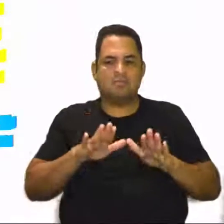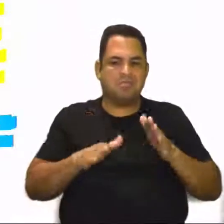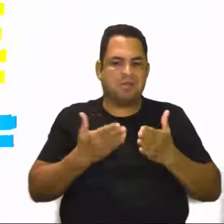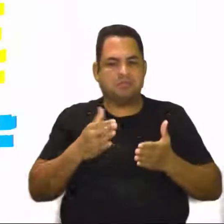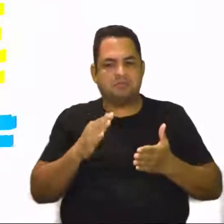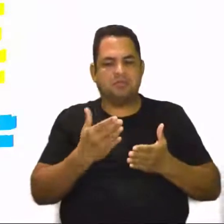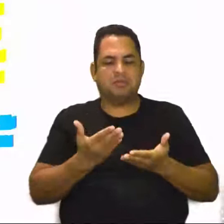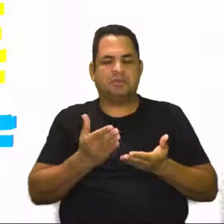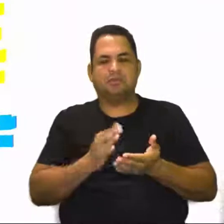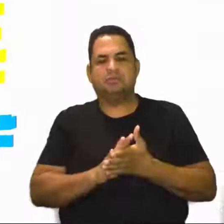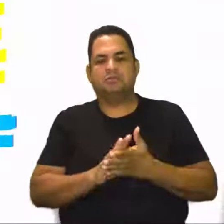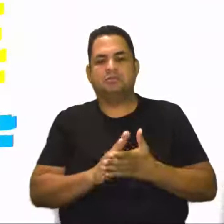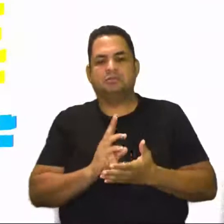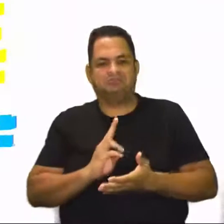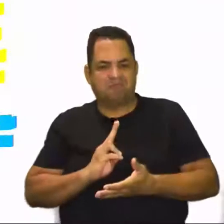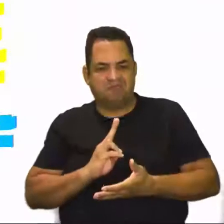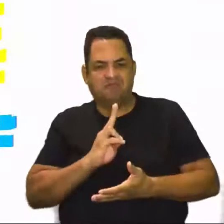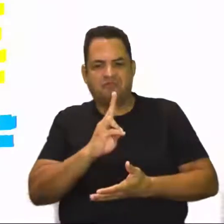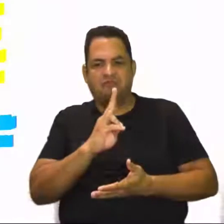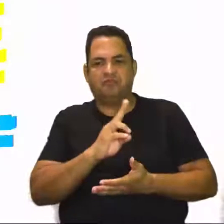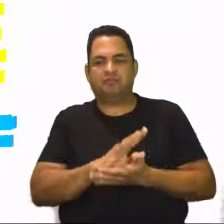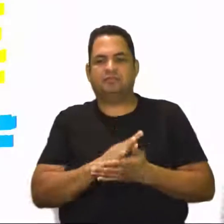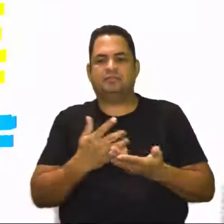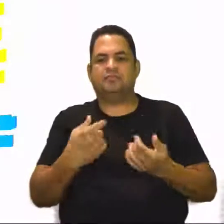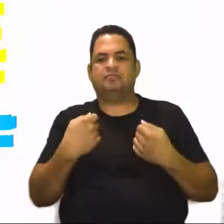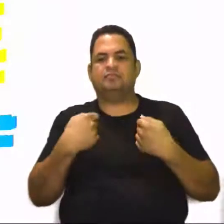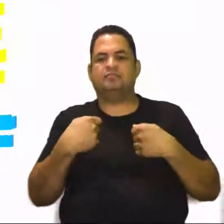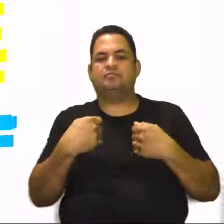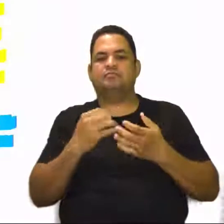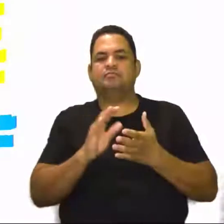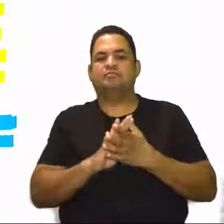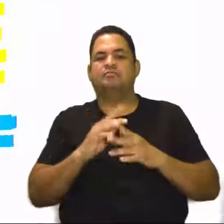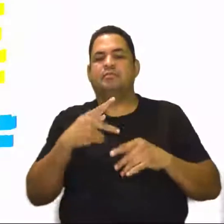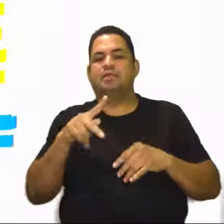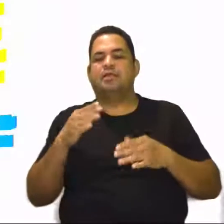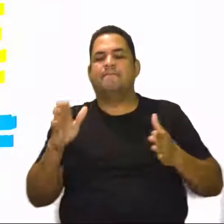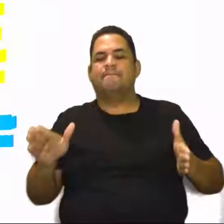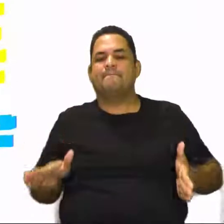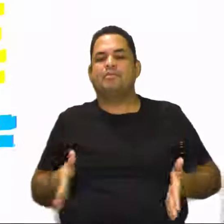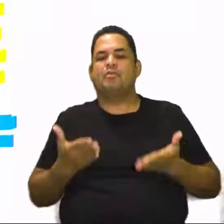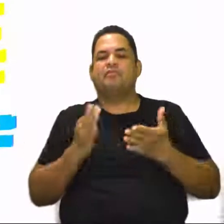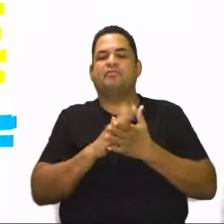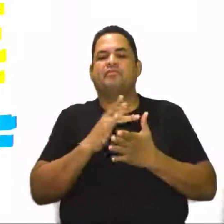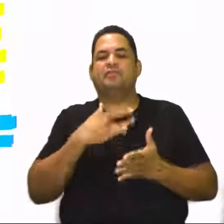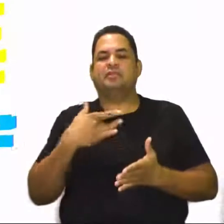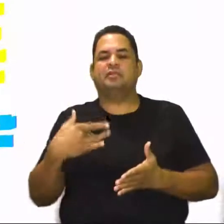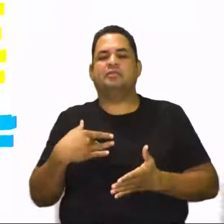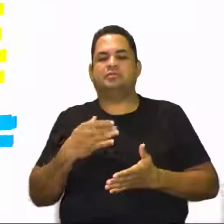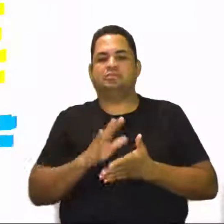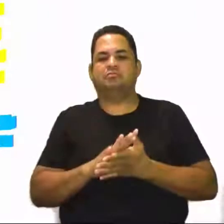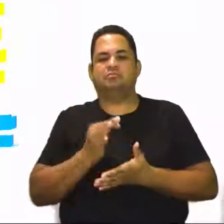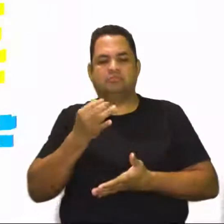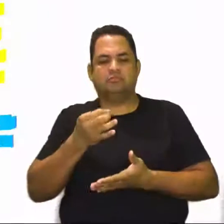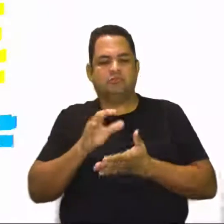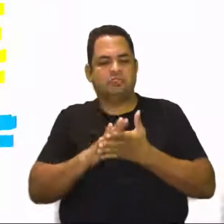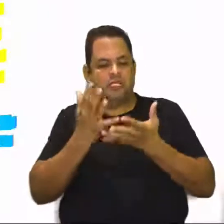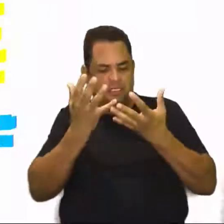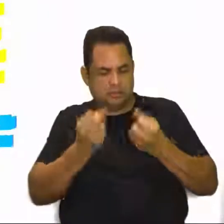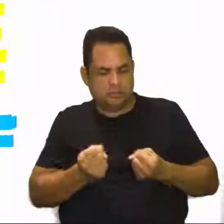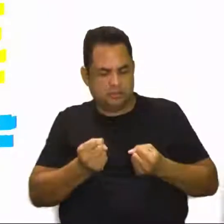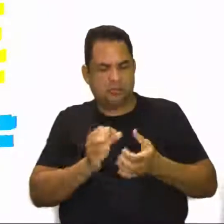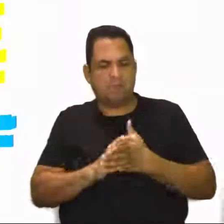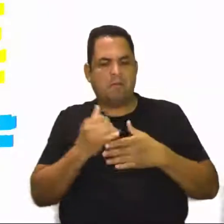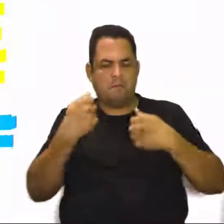moderada e vigorosa, para promover saúde. O que você vai dizer? Você está de acordo com essa afirmativa? Isso é correto? É